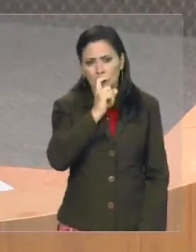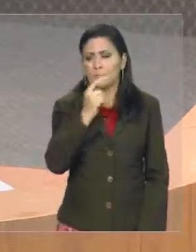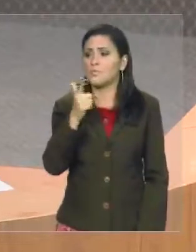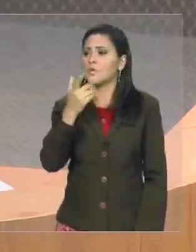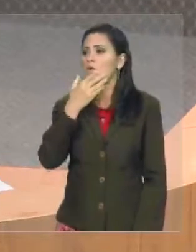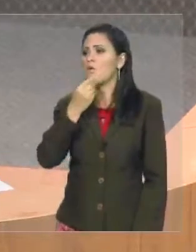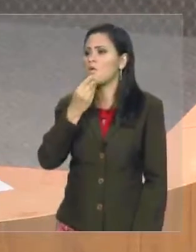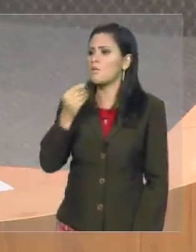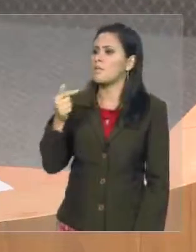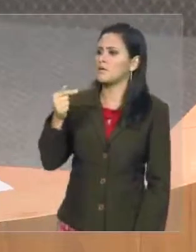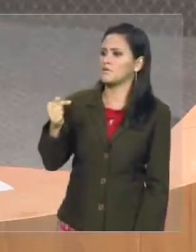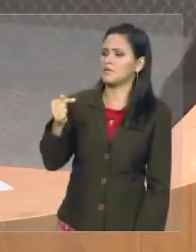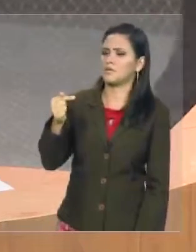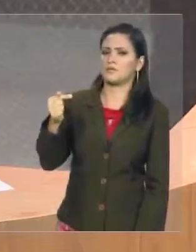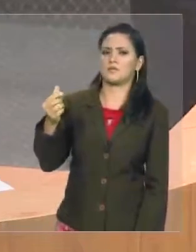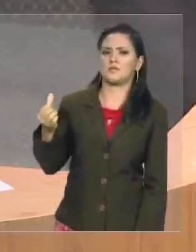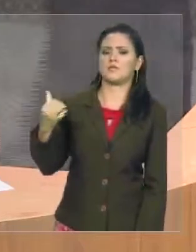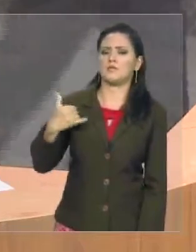76 anos,